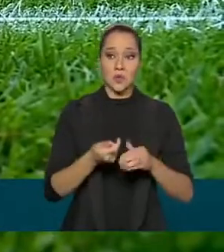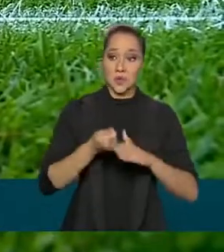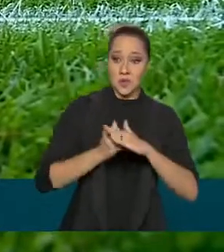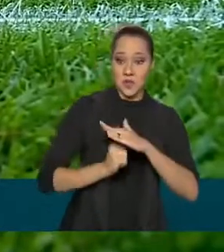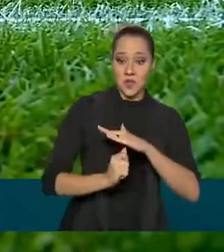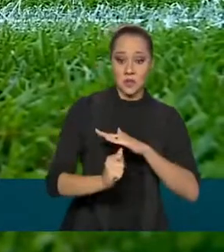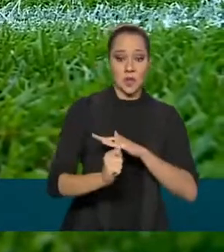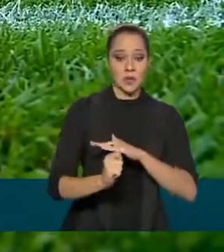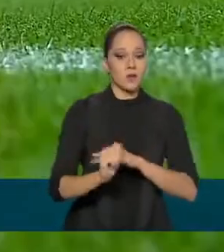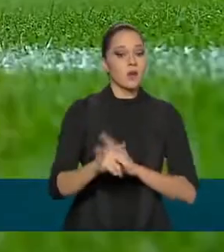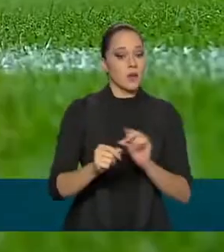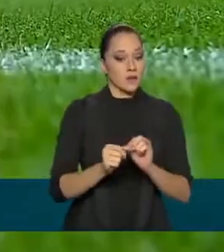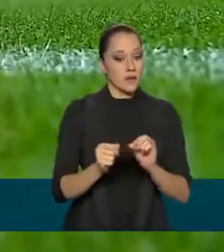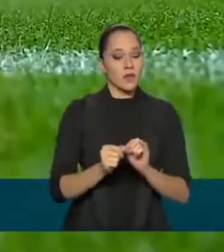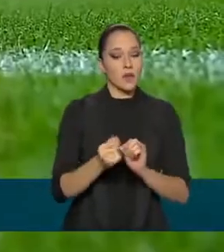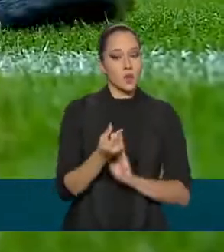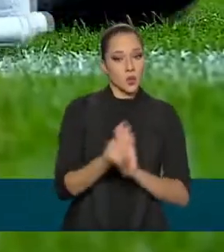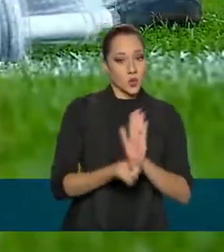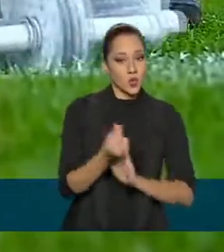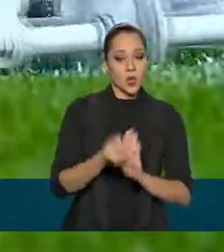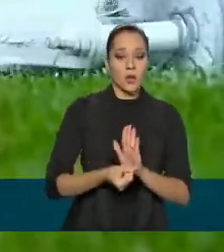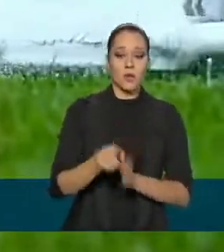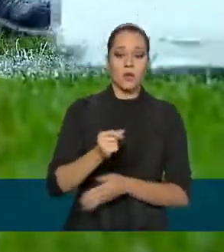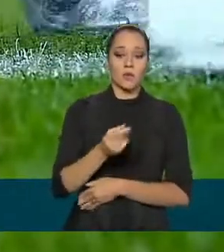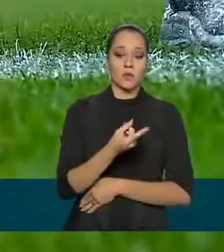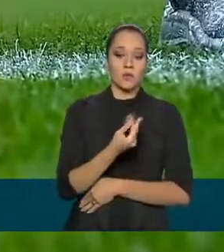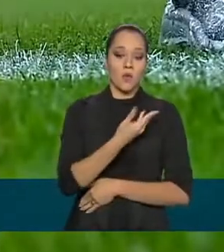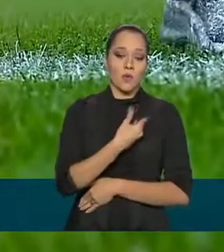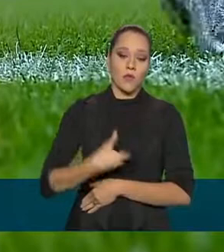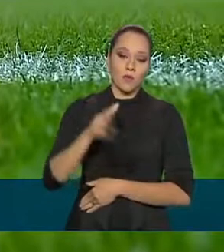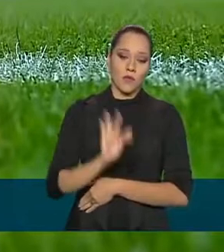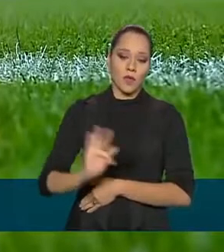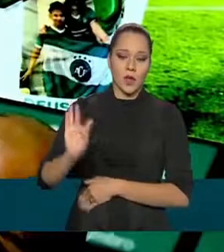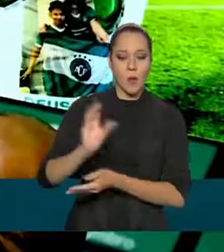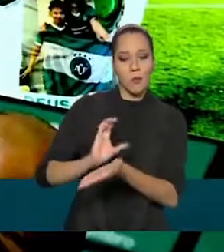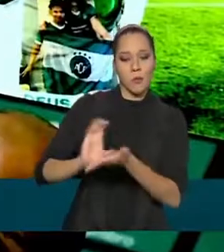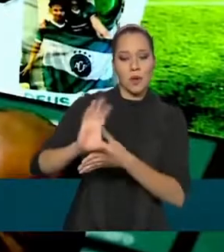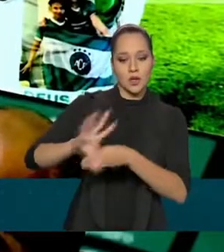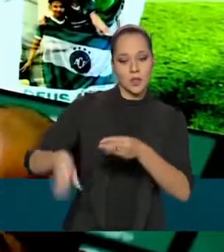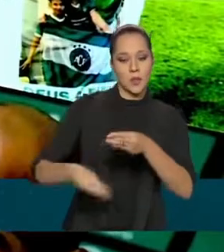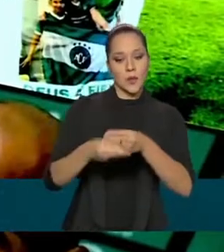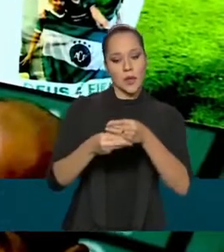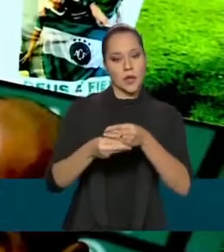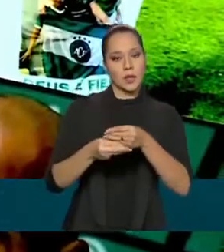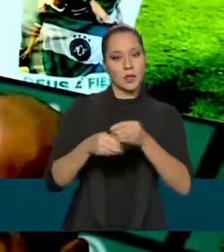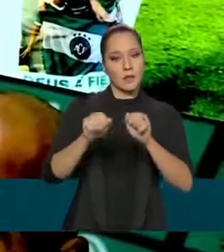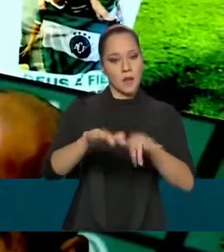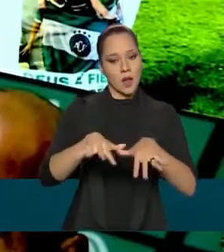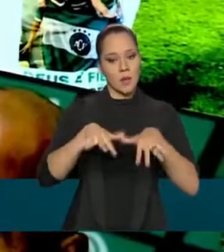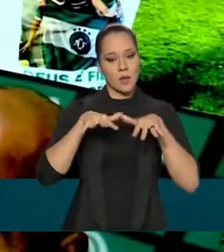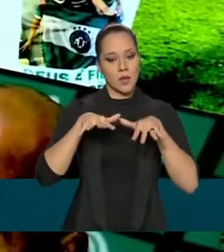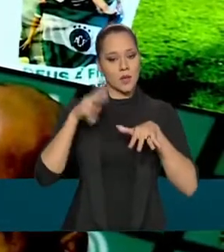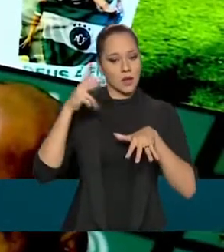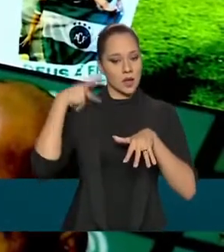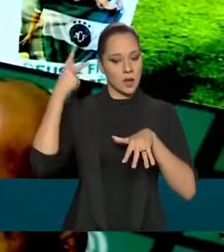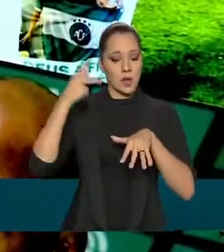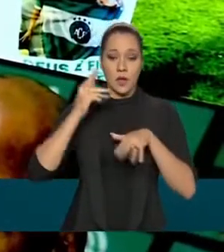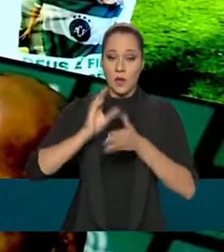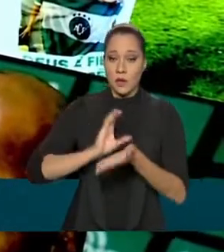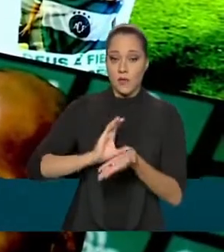investimentos foi feita com recursos federais vindos de emendas parlamentares destinadas